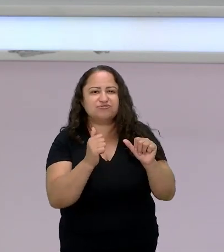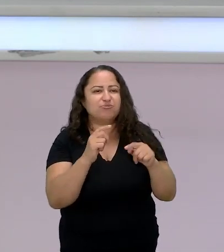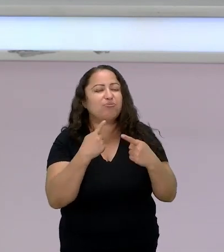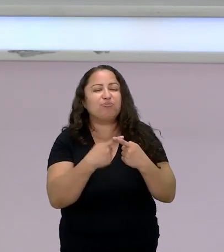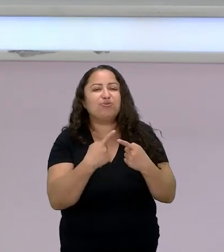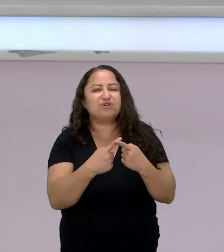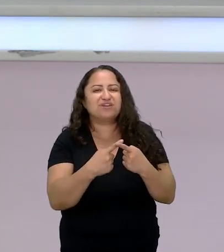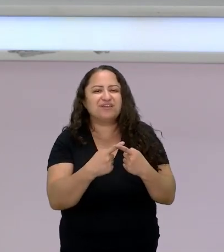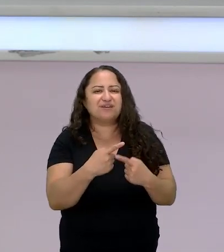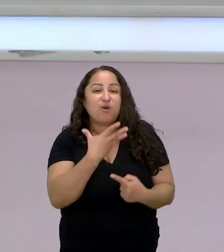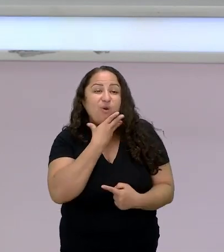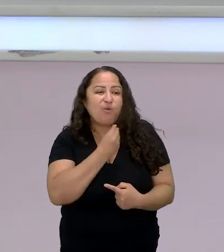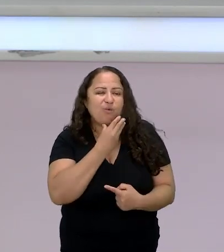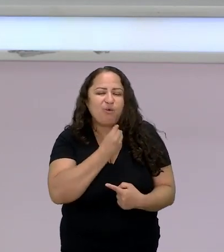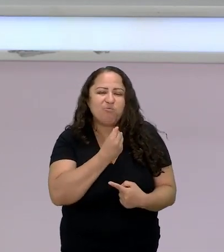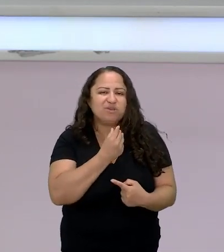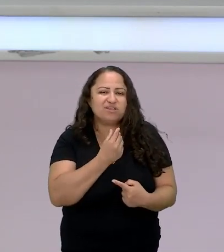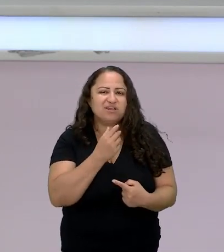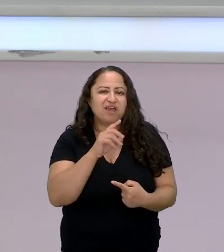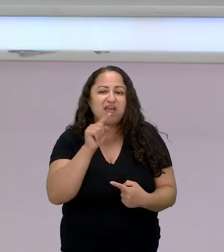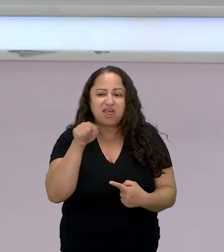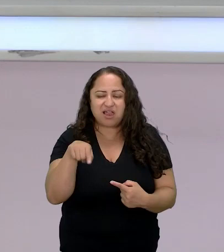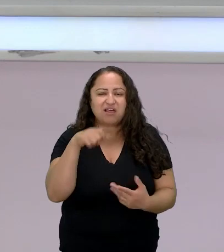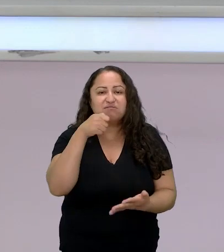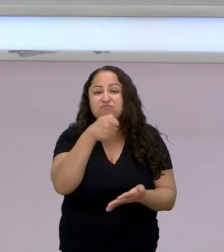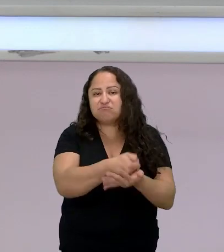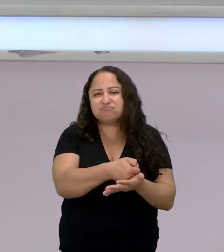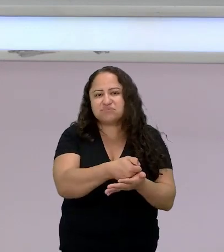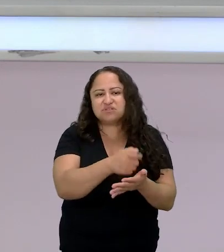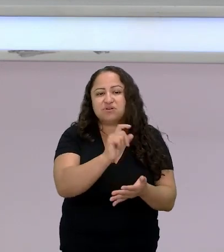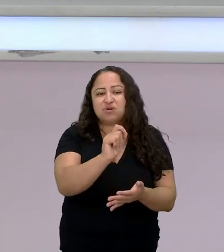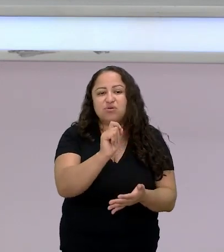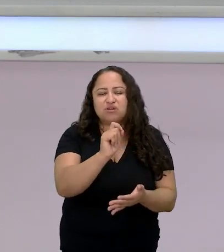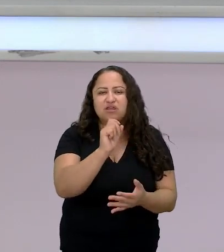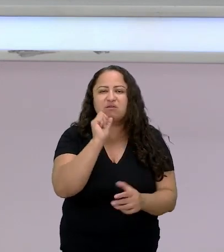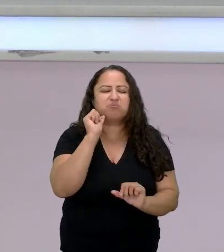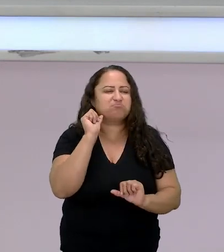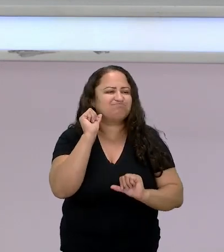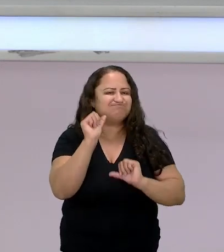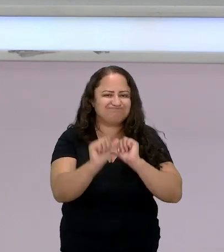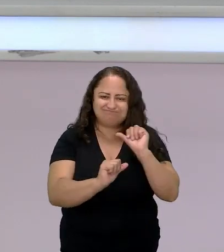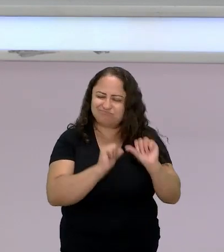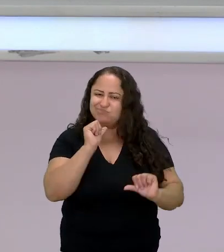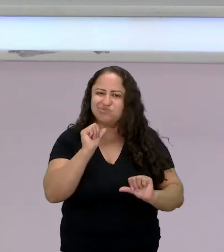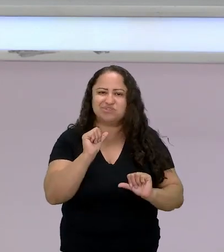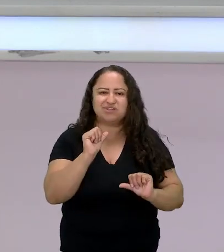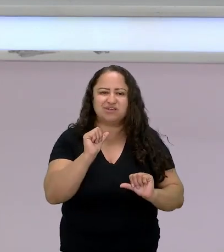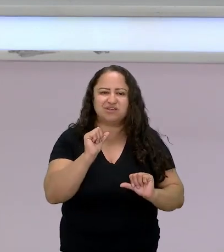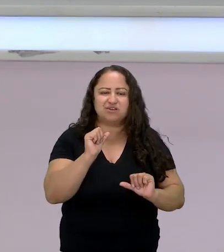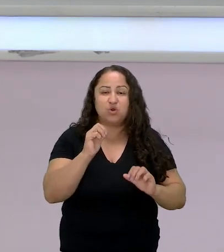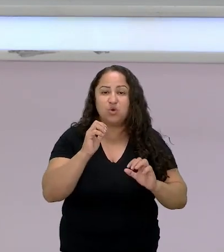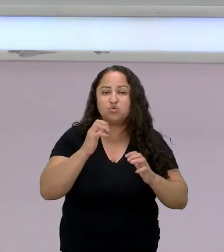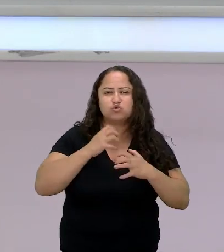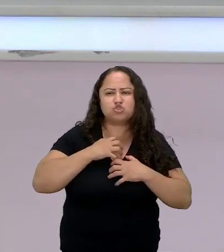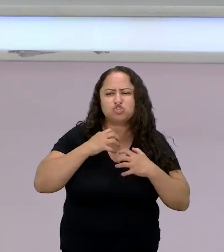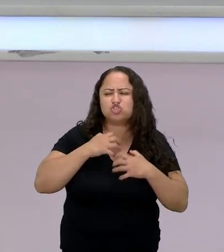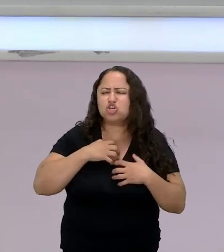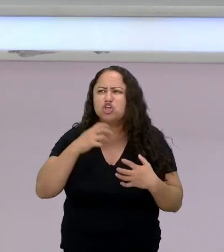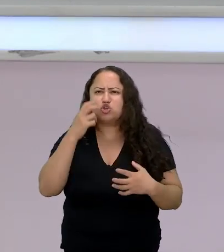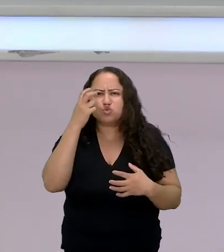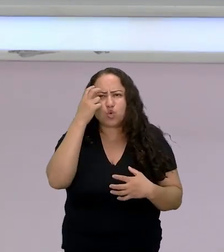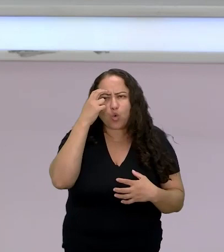ela é obrigada a ter que mudar toda a sua cultura sua